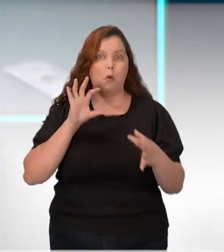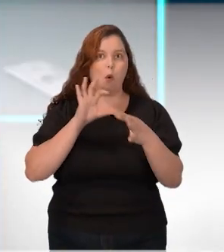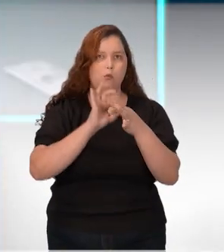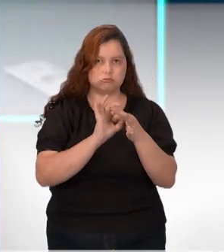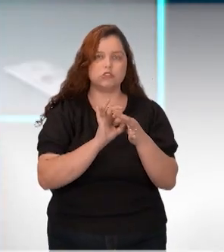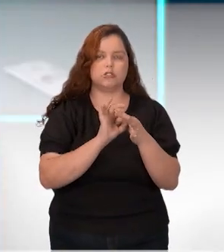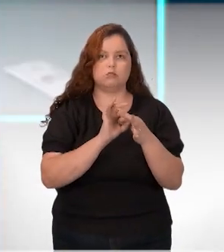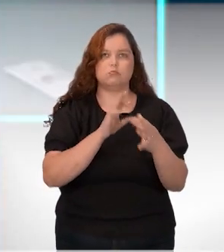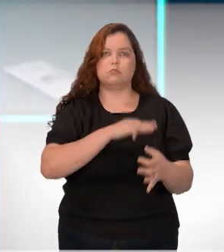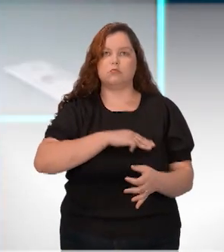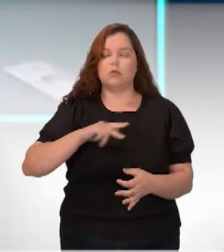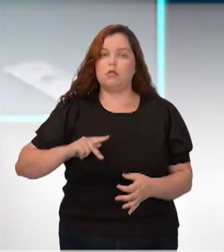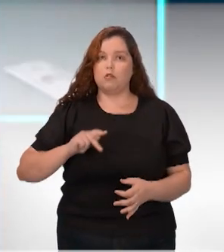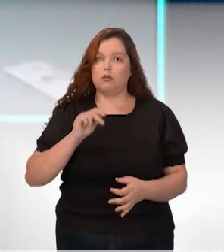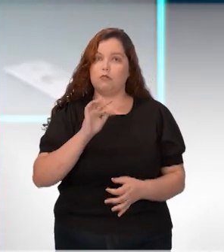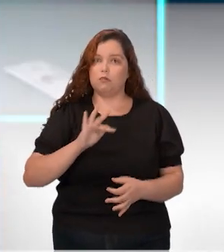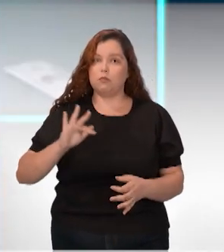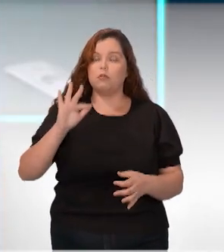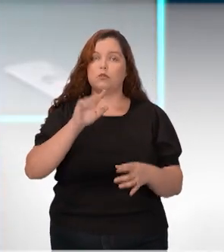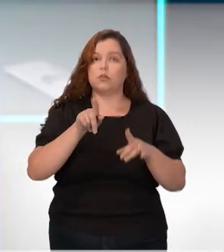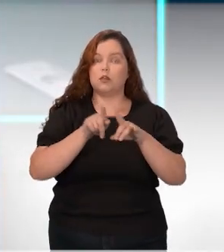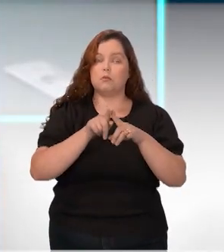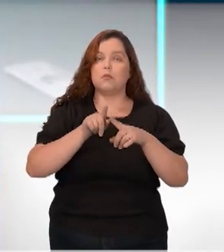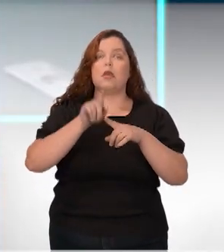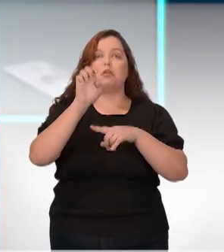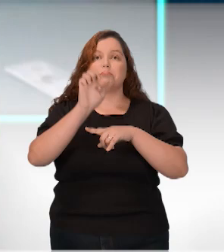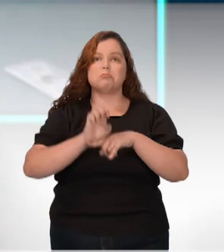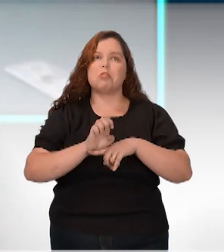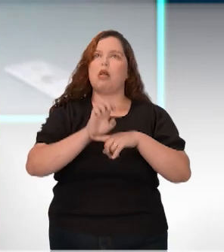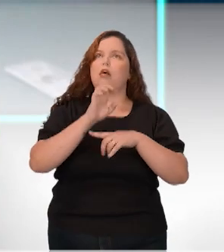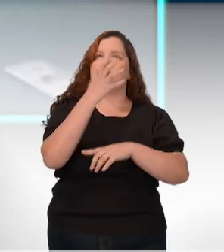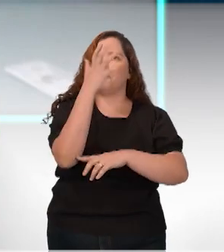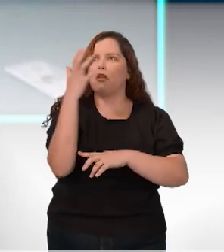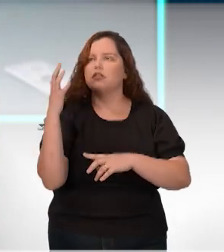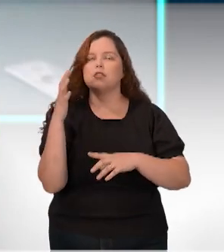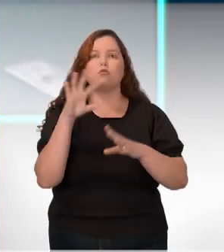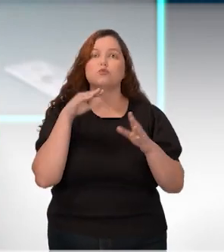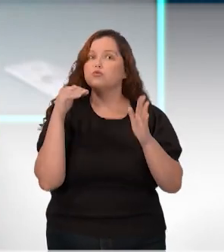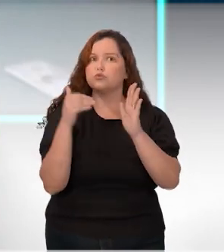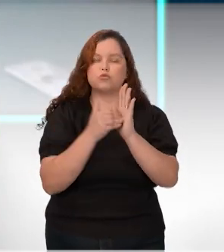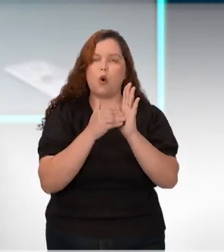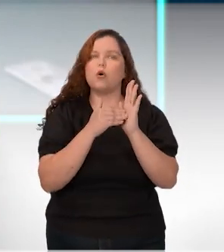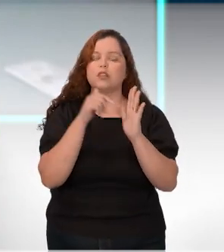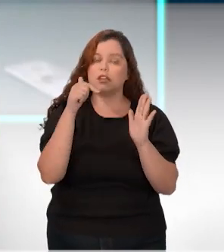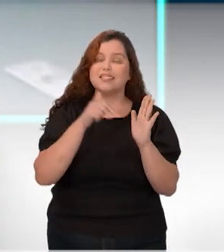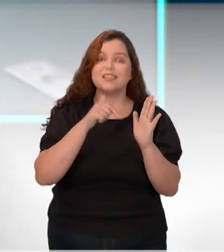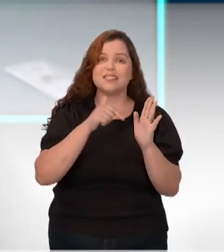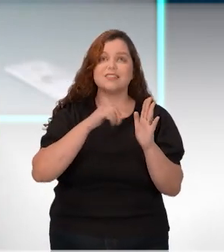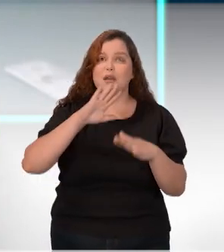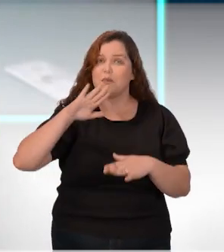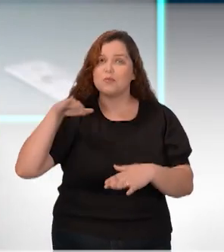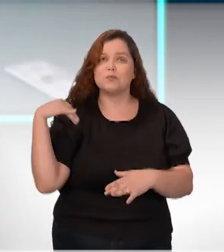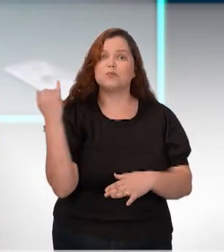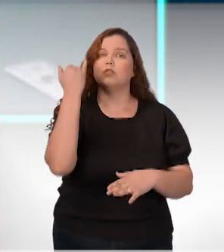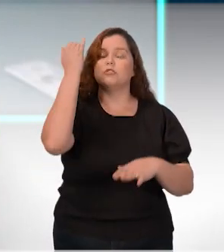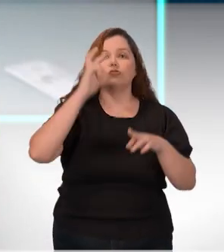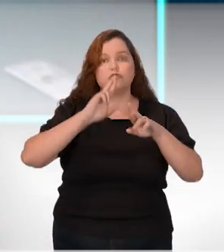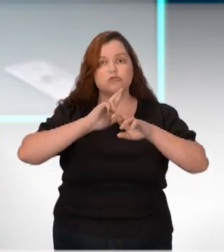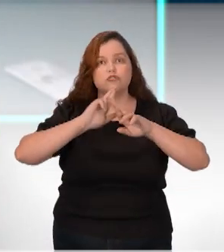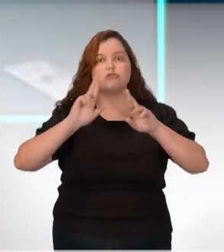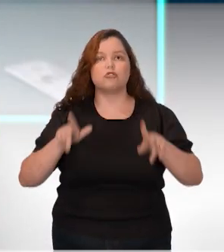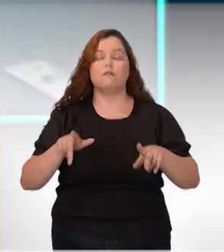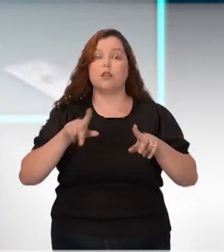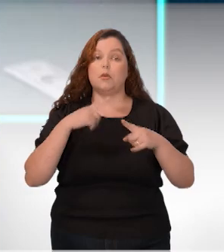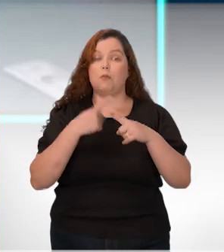Público Federal, Estadual, Sociedade Civil, Fundação Florestal, é o que tem sido o grande diferencial da